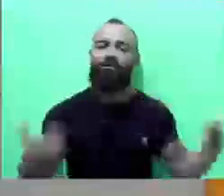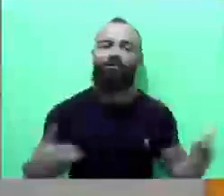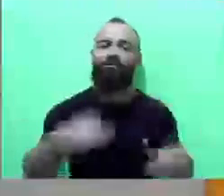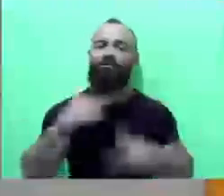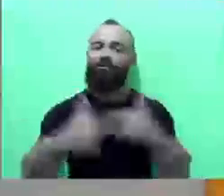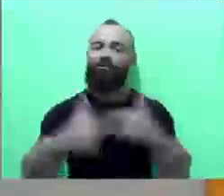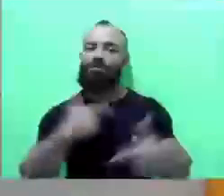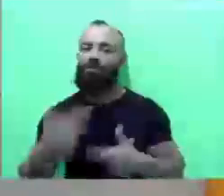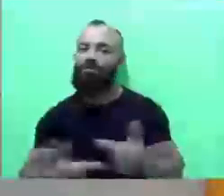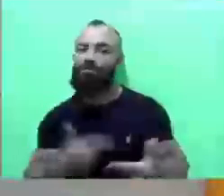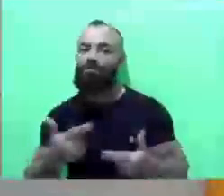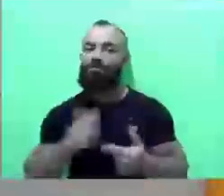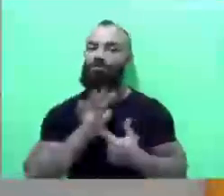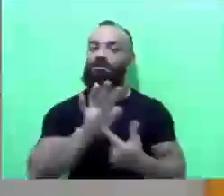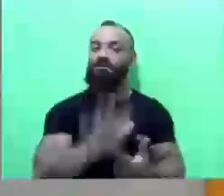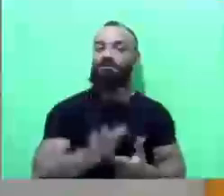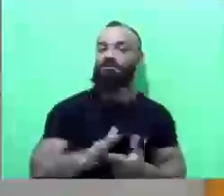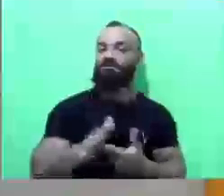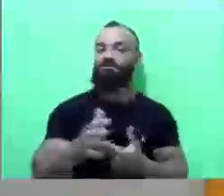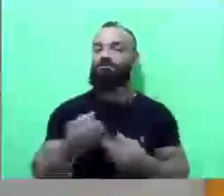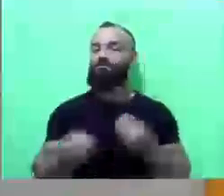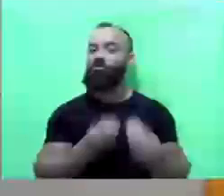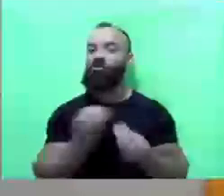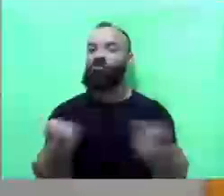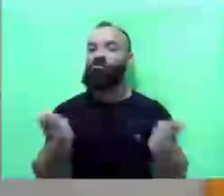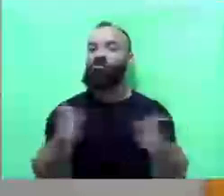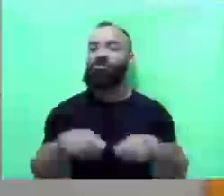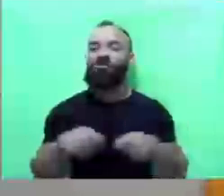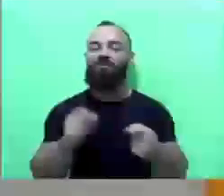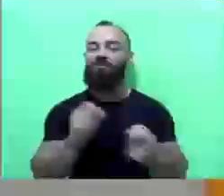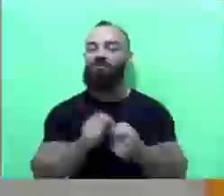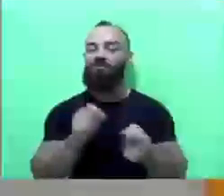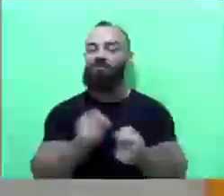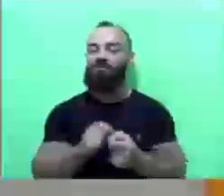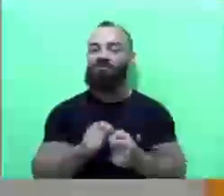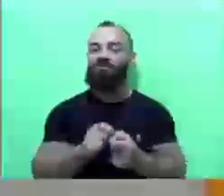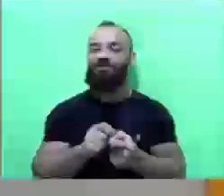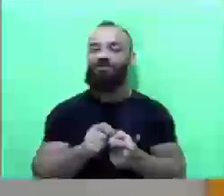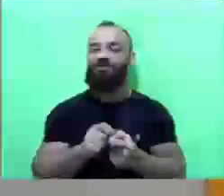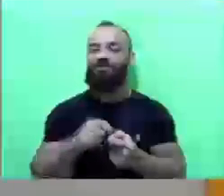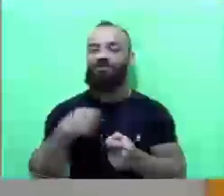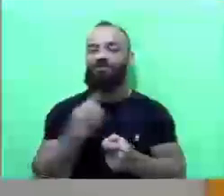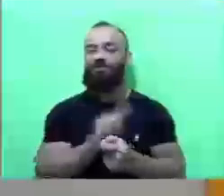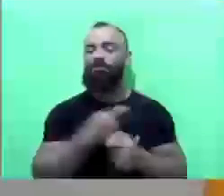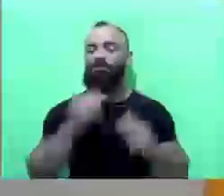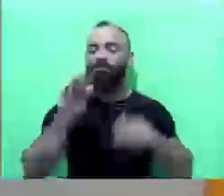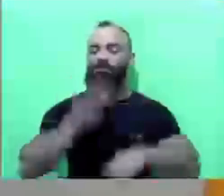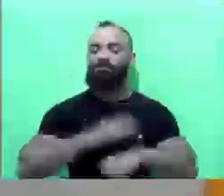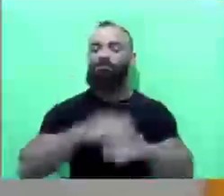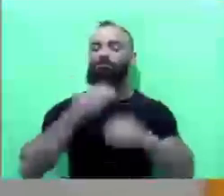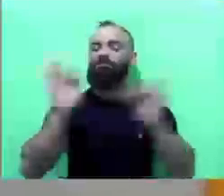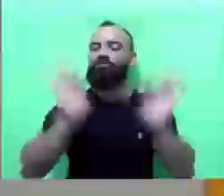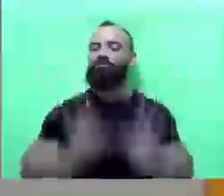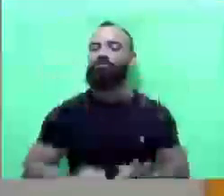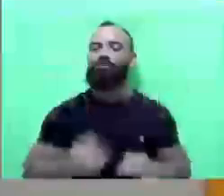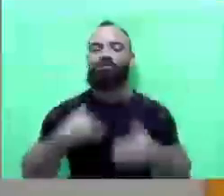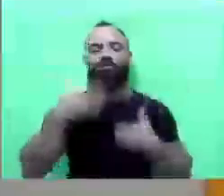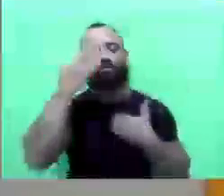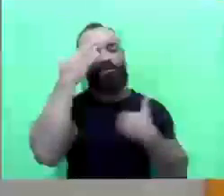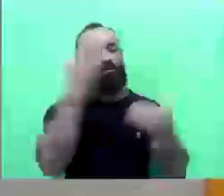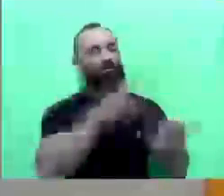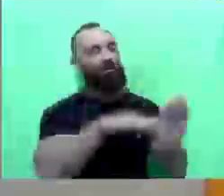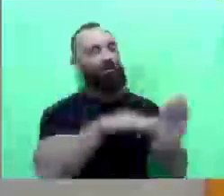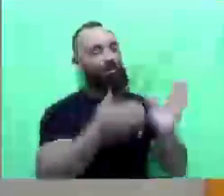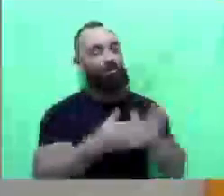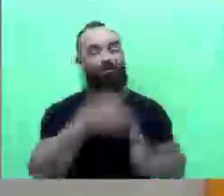mostrando o quanto a gente pode fazer e ser um casal aí muito feliz. Quero agradecer a todos, que todos tenham uma excelente